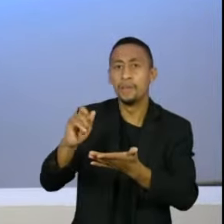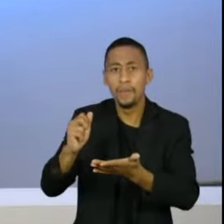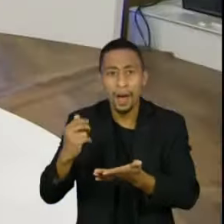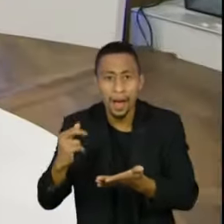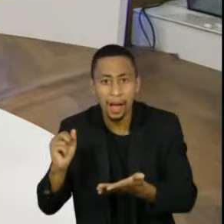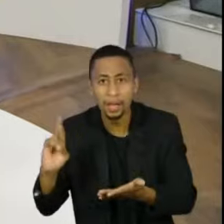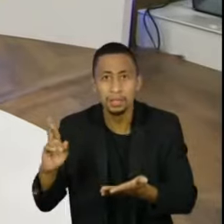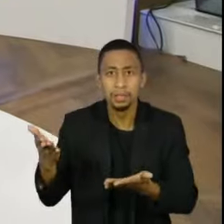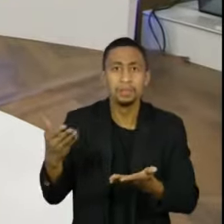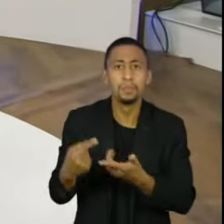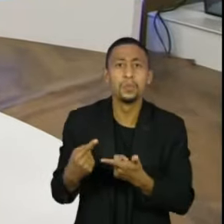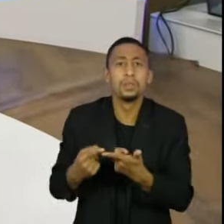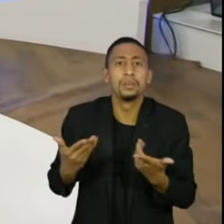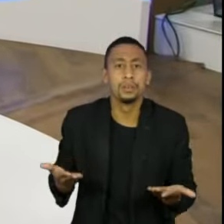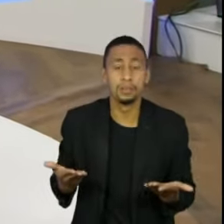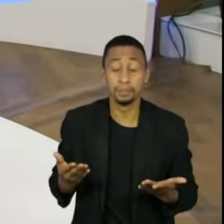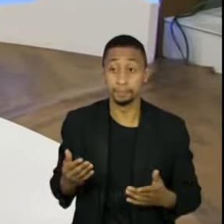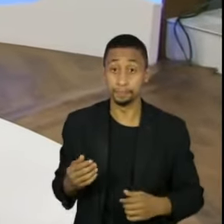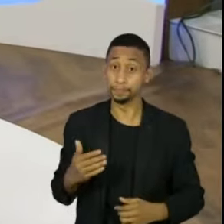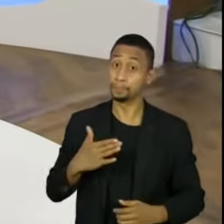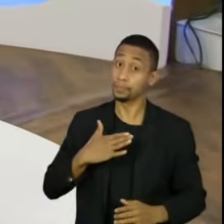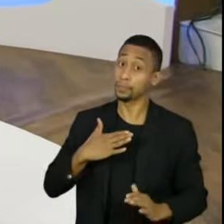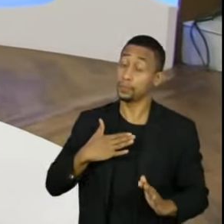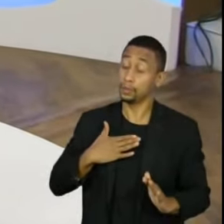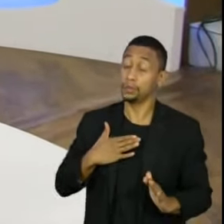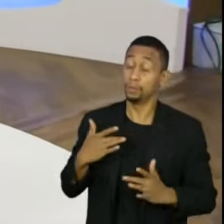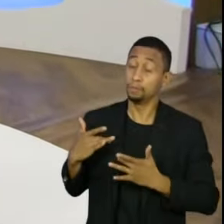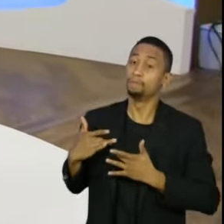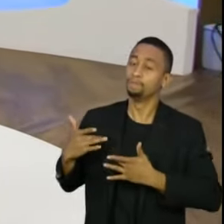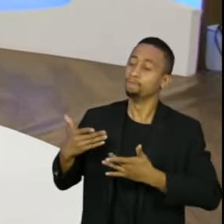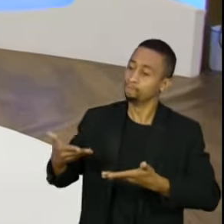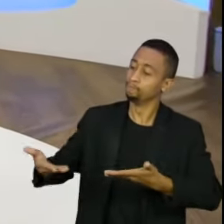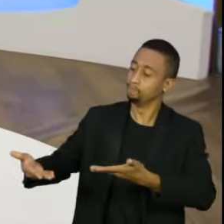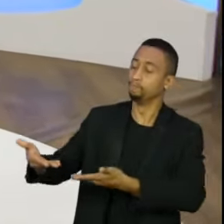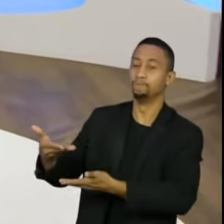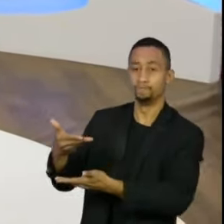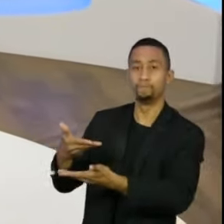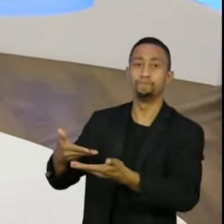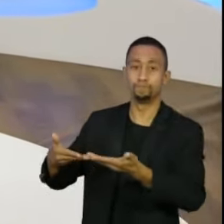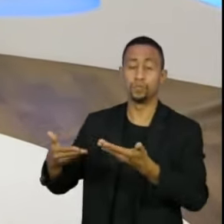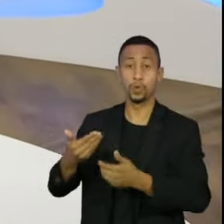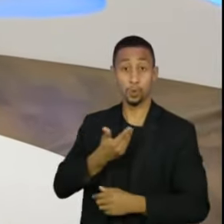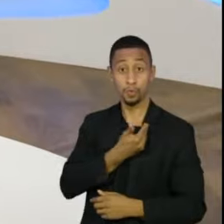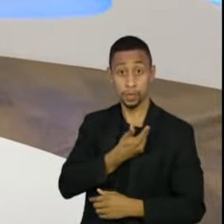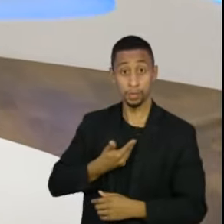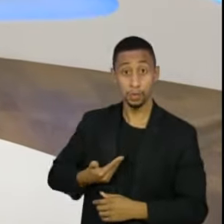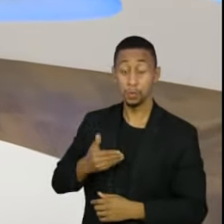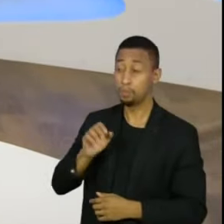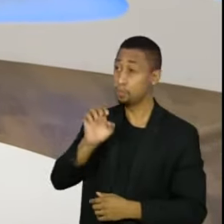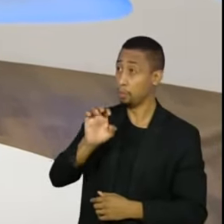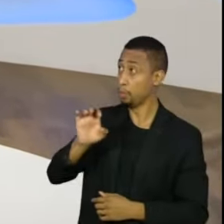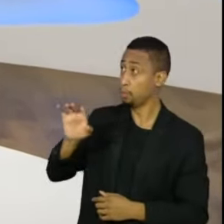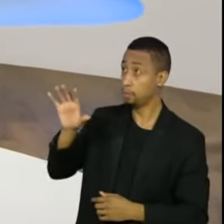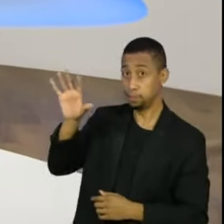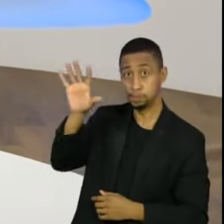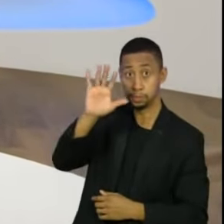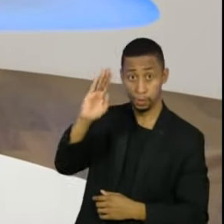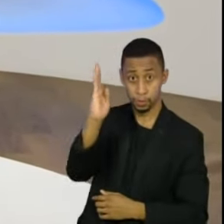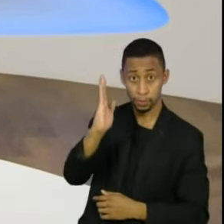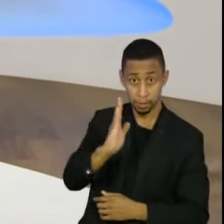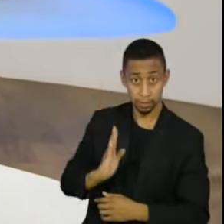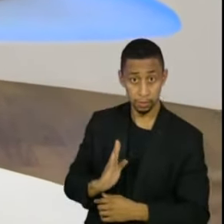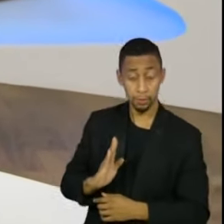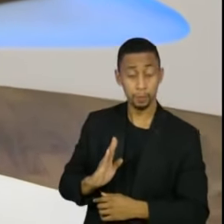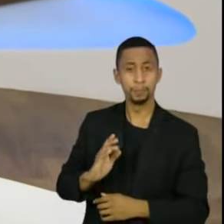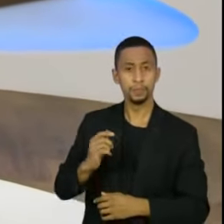Bom, primeiramente, eu quero dizer da minha solidariedade aos governadores do Brasil. Um dos primeiros atos meus como